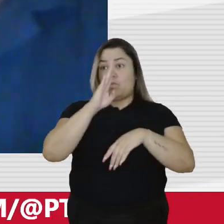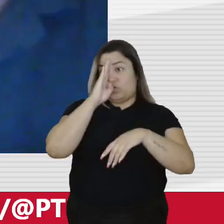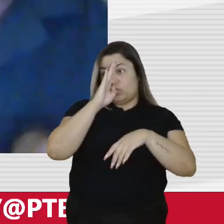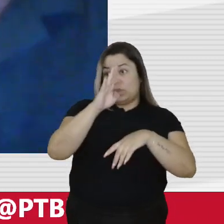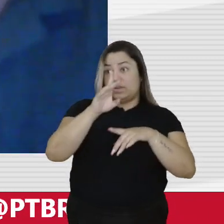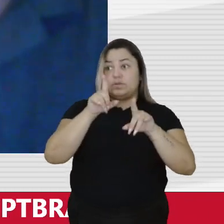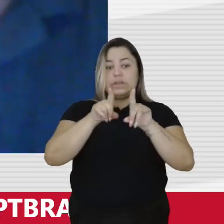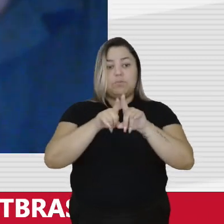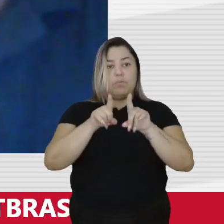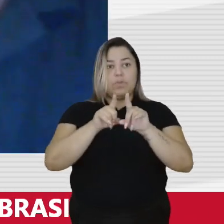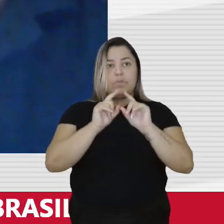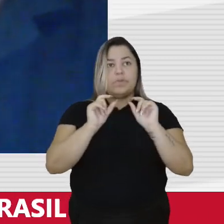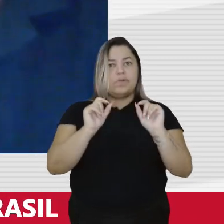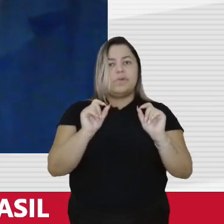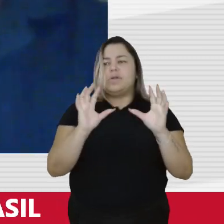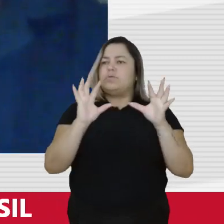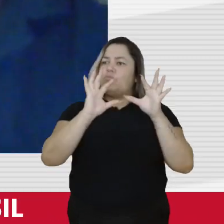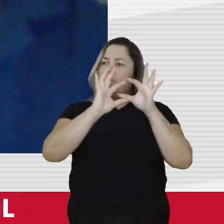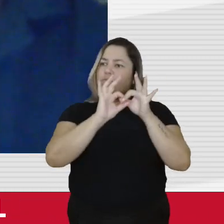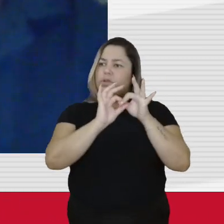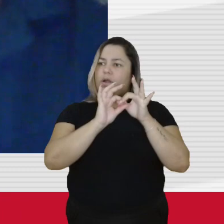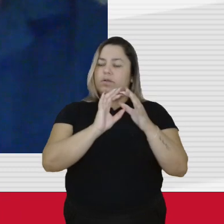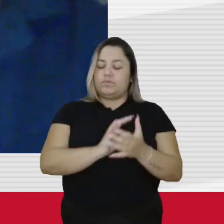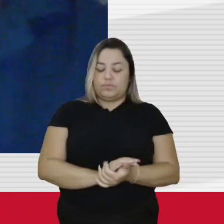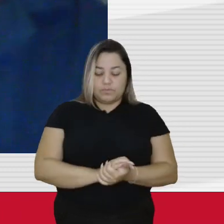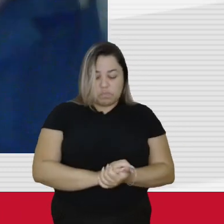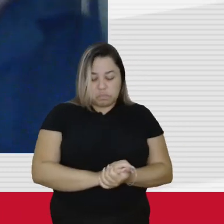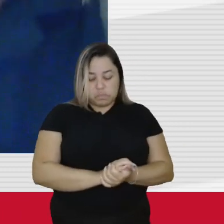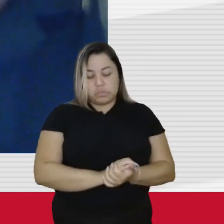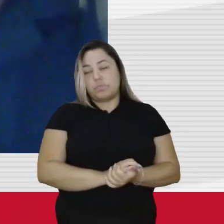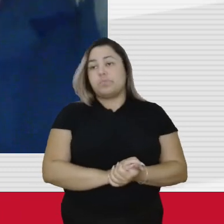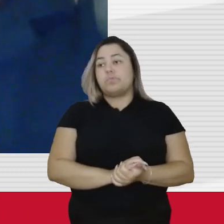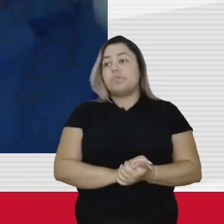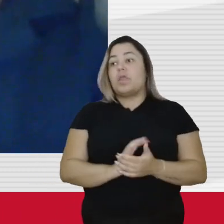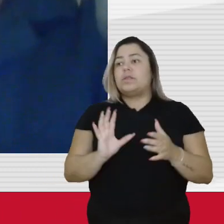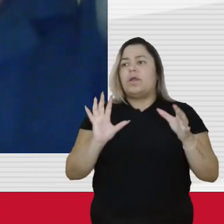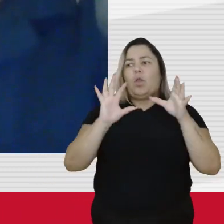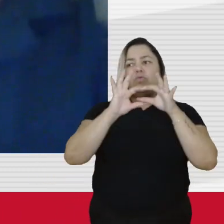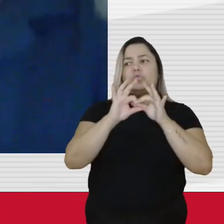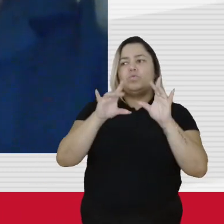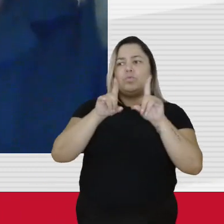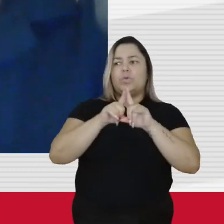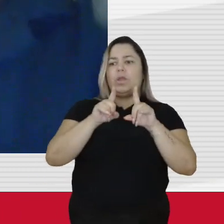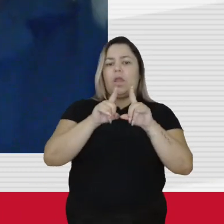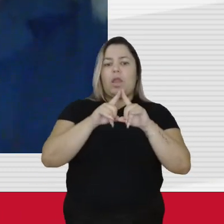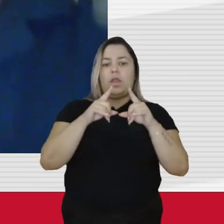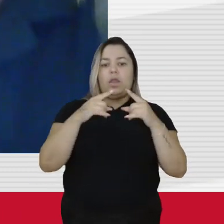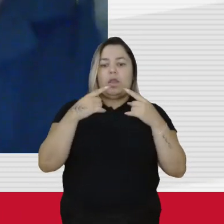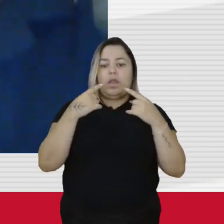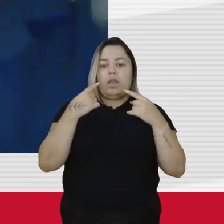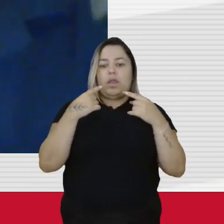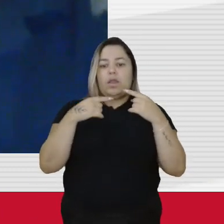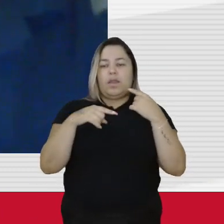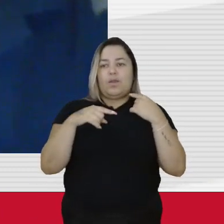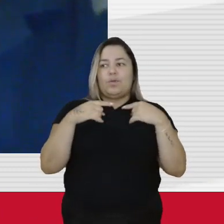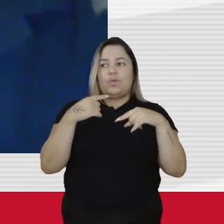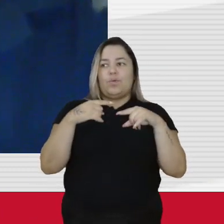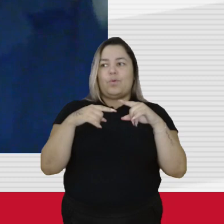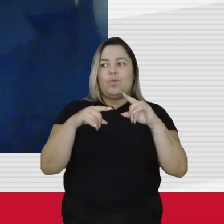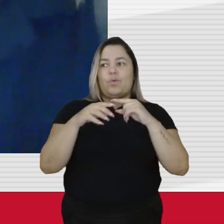está extremamente ligada a isso. Está ligada a um discurso de ódio, um discurso